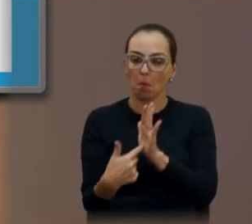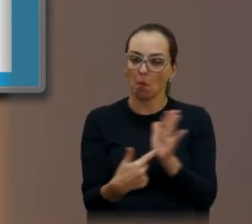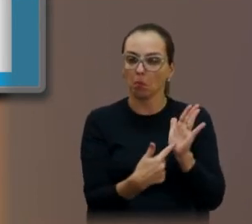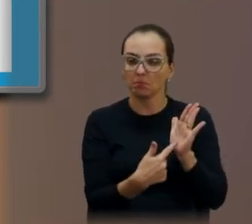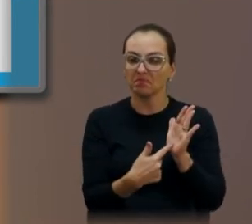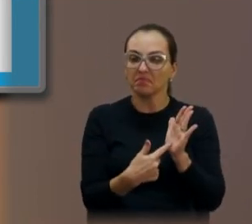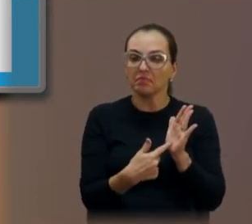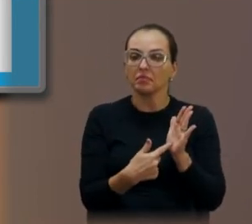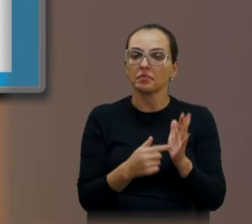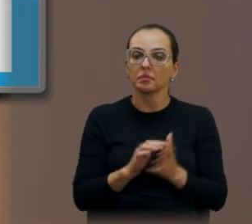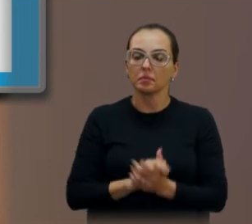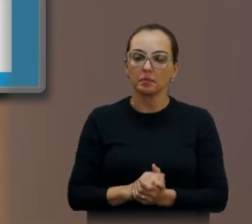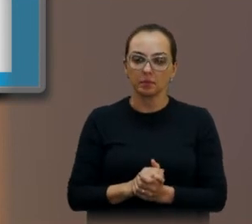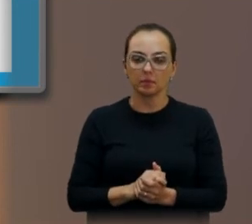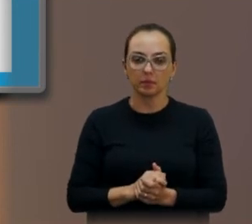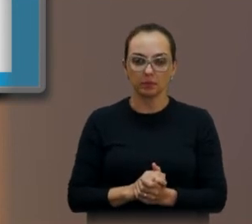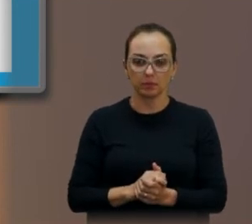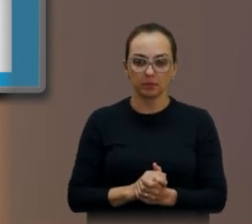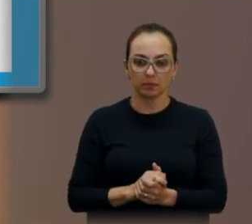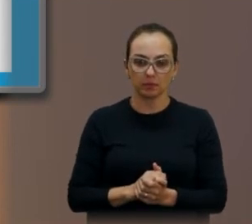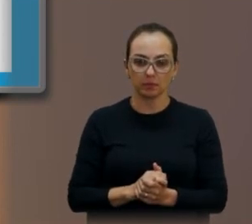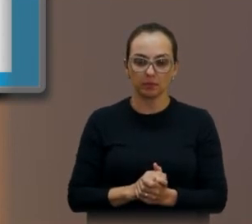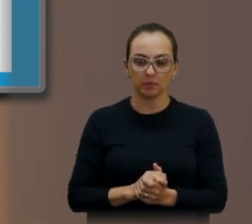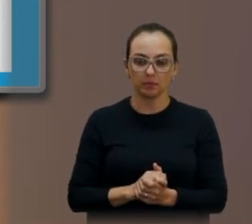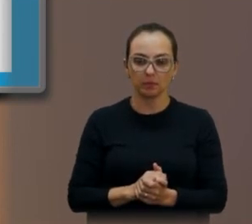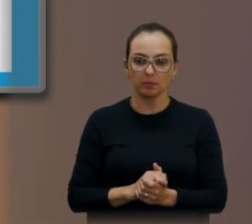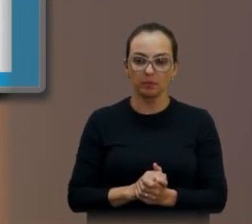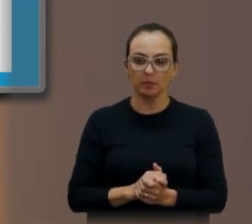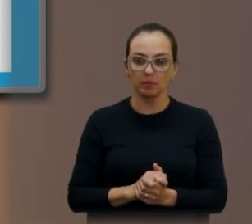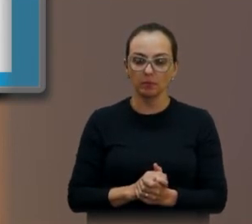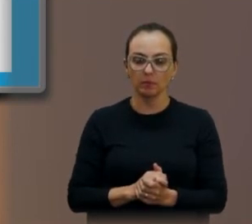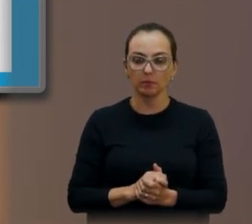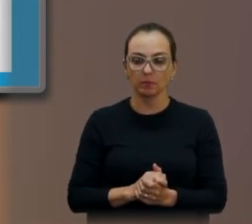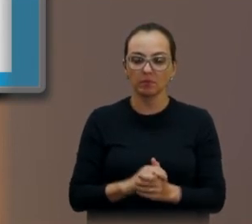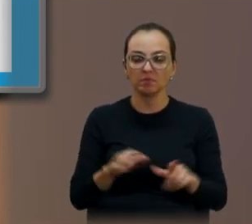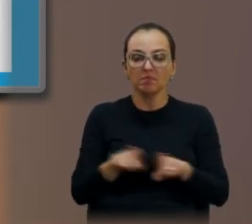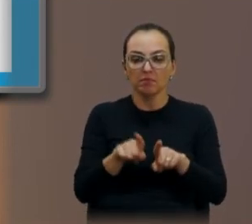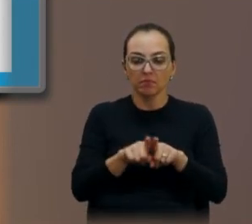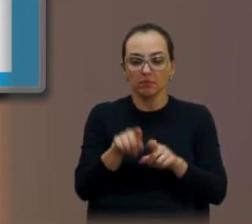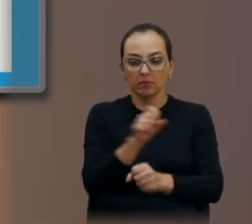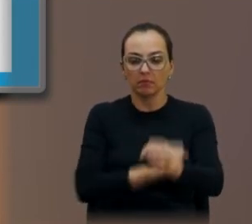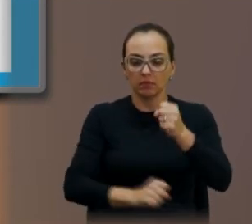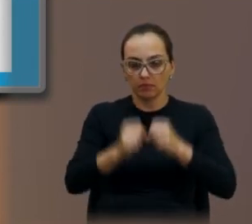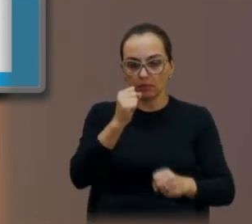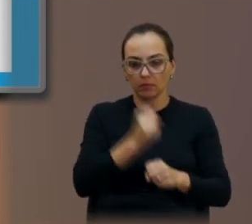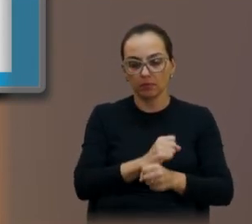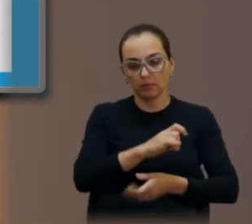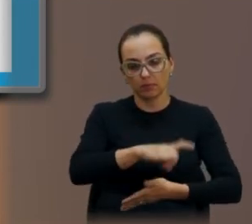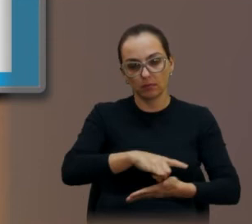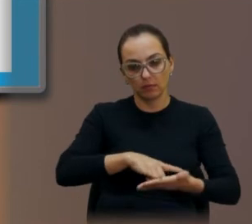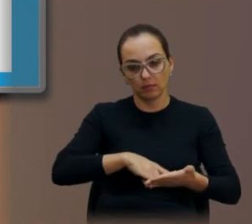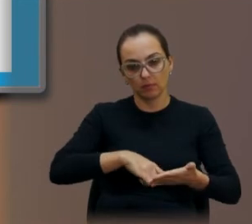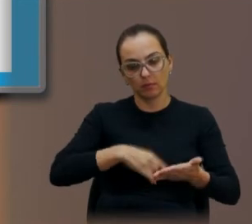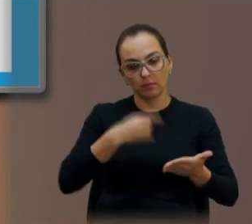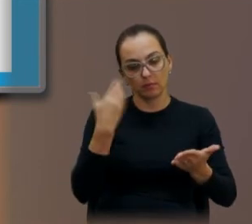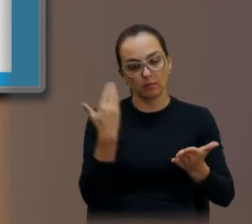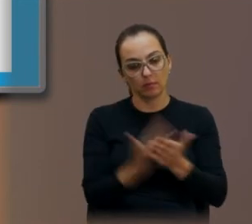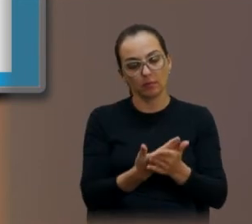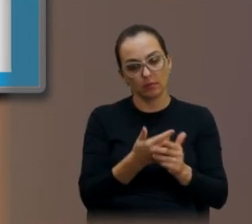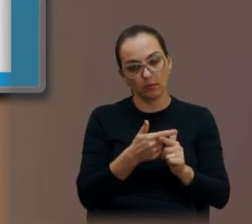o fim do ano, o ano passado, apresentei o requerimento aqui sobre o